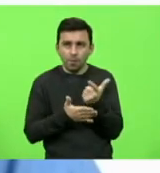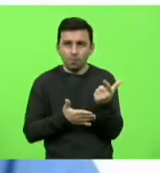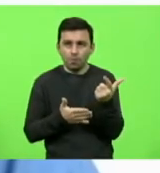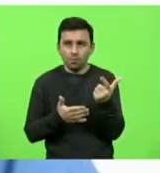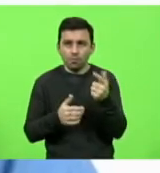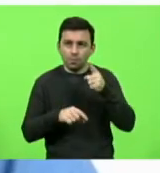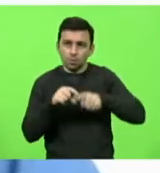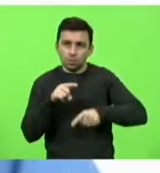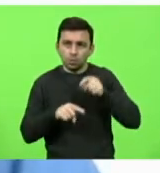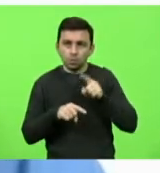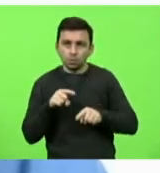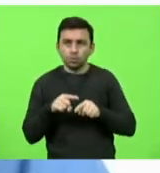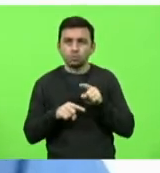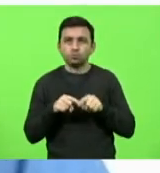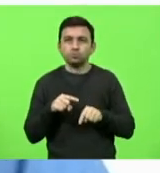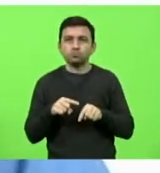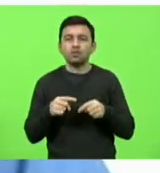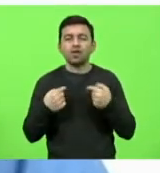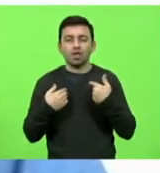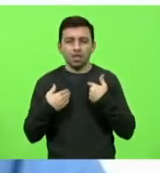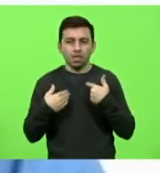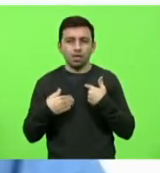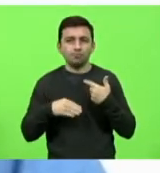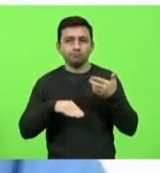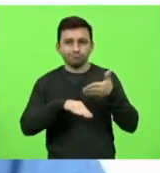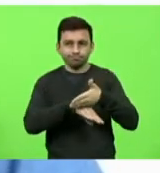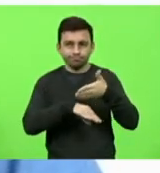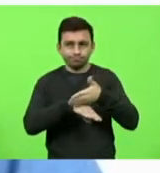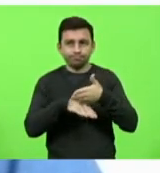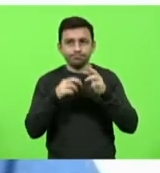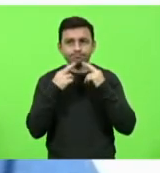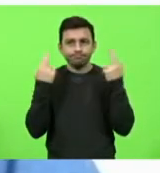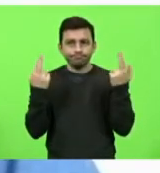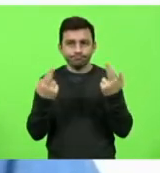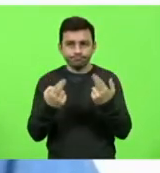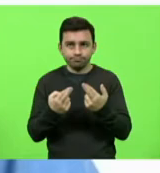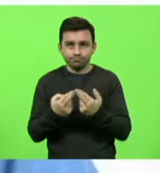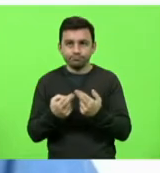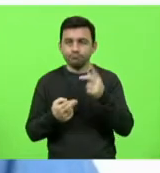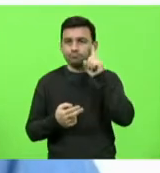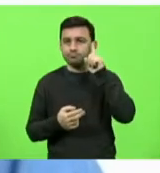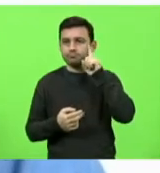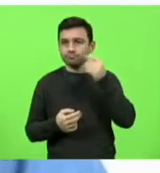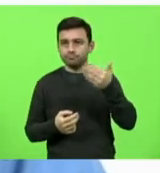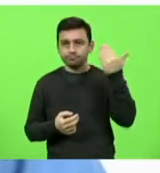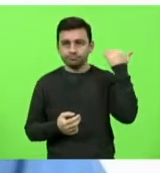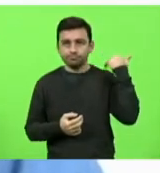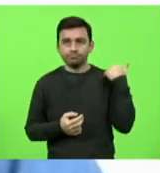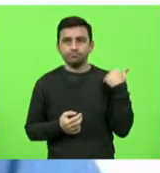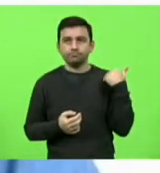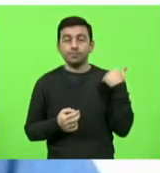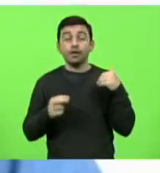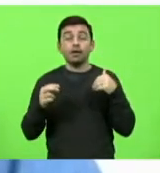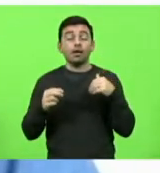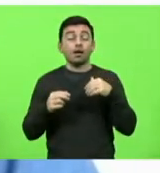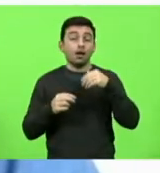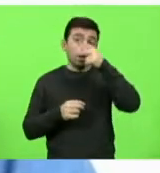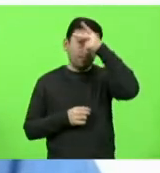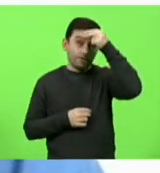produtos. Eu participei de uma reunião também há poucos dias sobre esse assunto. A Prefeitura de